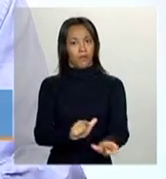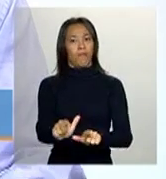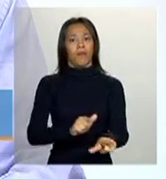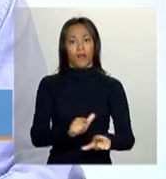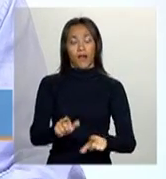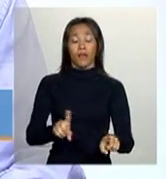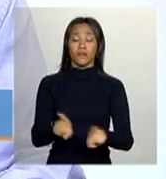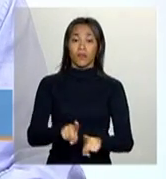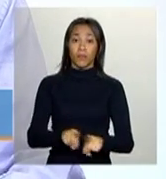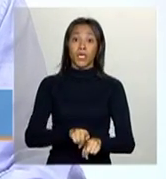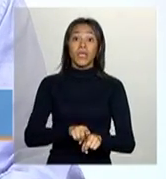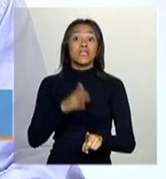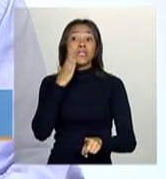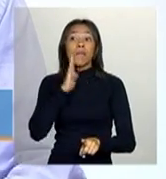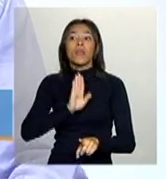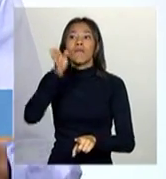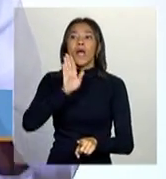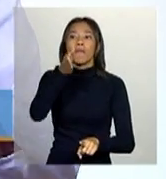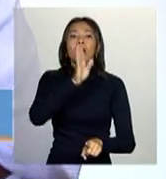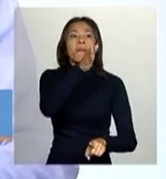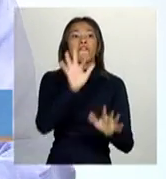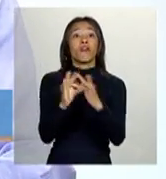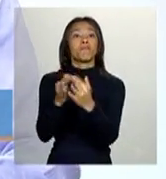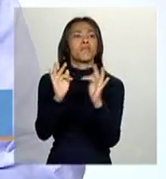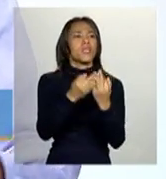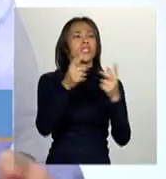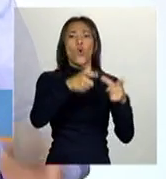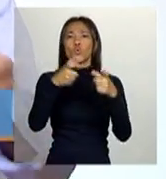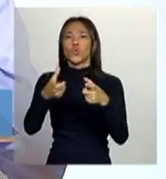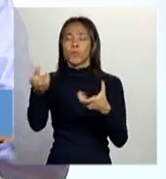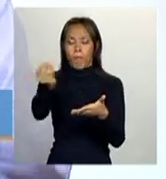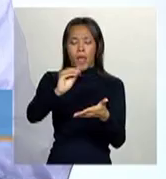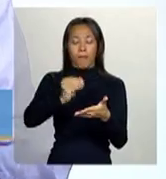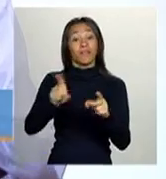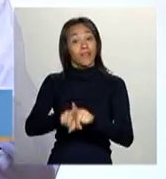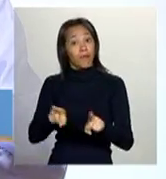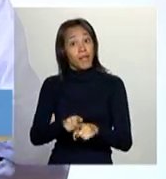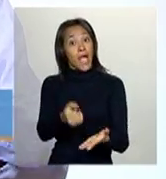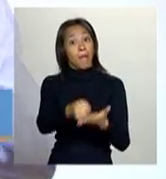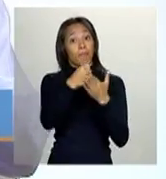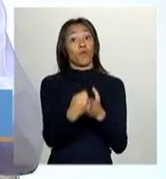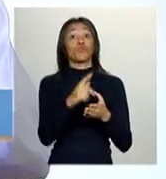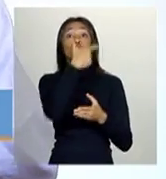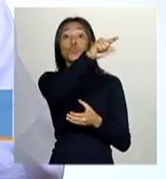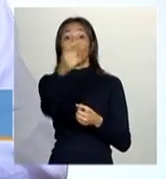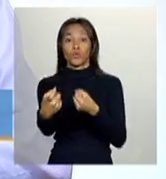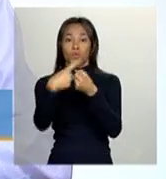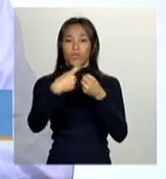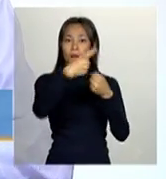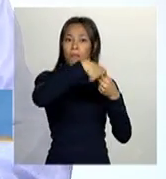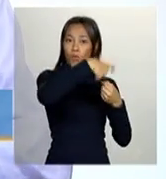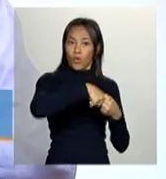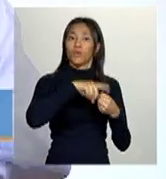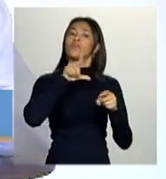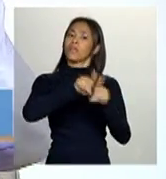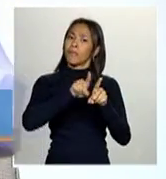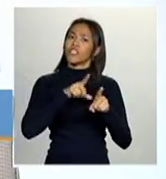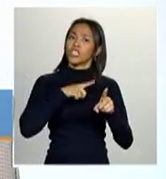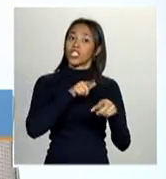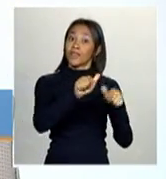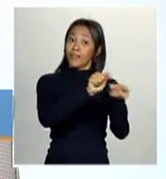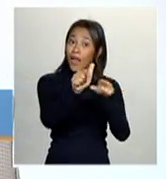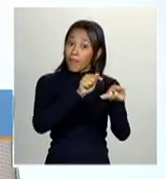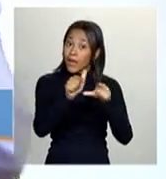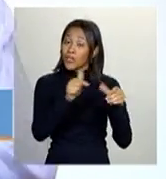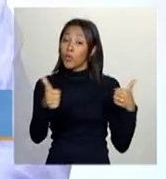fazer um mapeamento e aí, sim, buscar essas parcerias de outras entidades, outros órgãos que estejam atuando de uma forma